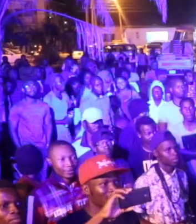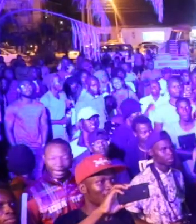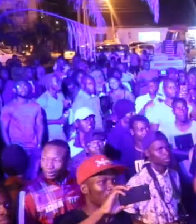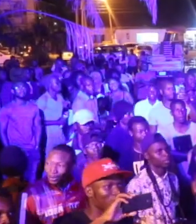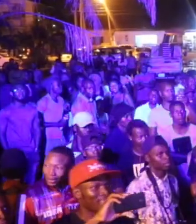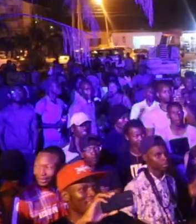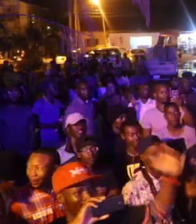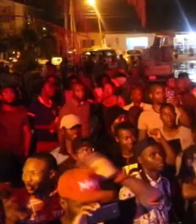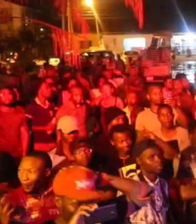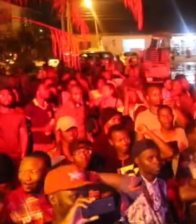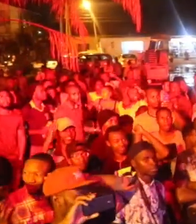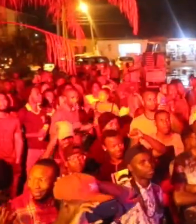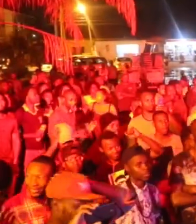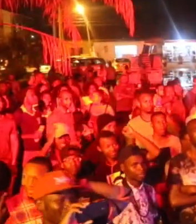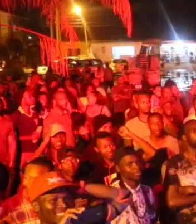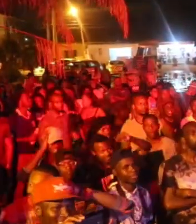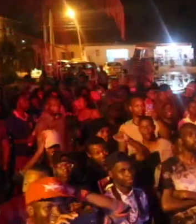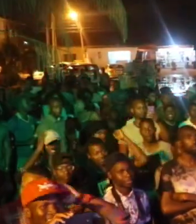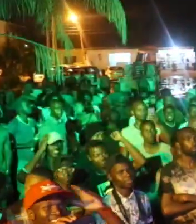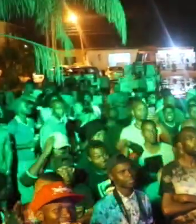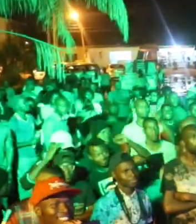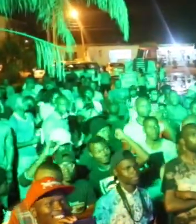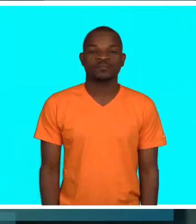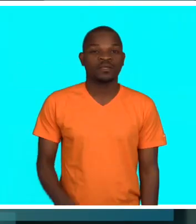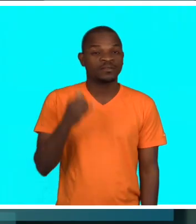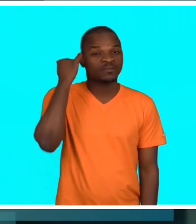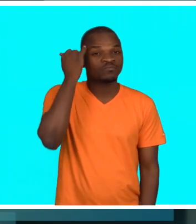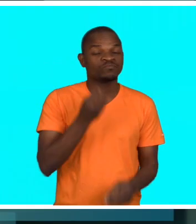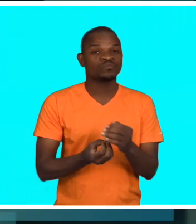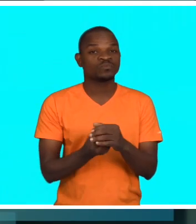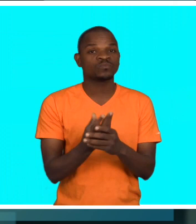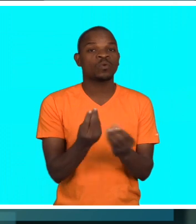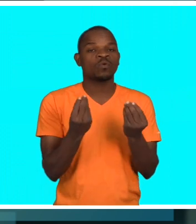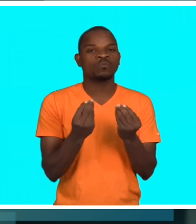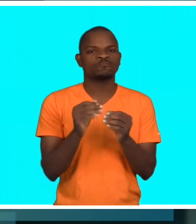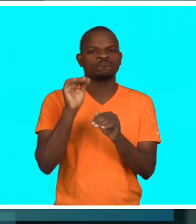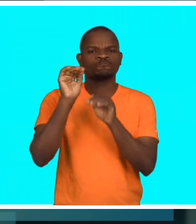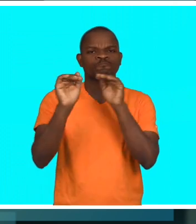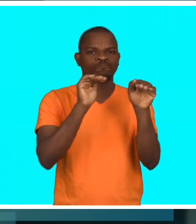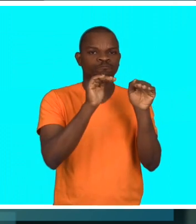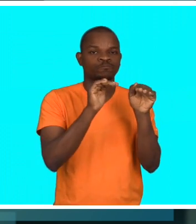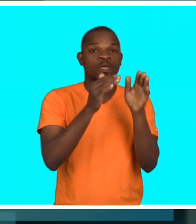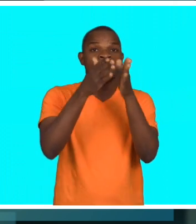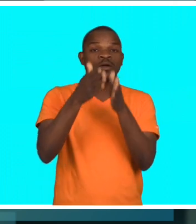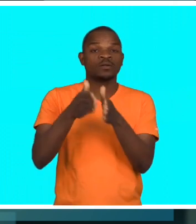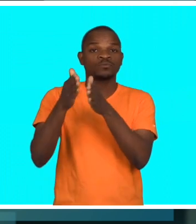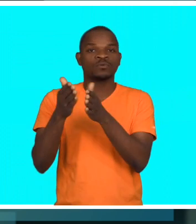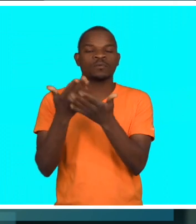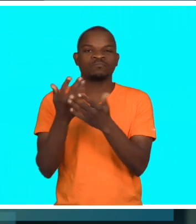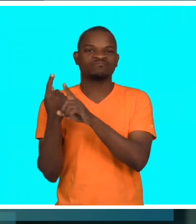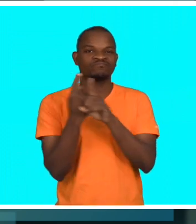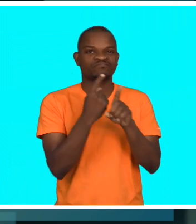A organização e os participantes dão nota positiva ao evento. Esta iniciativa surge no âmbito do engajamento do